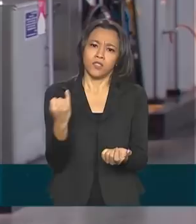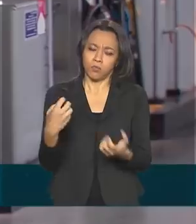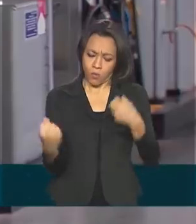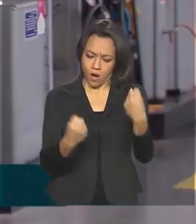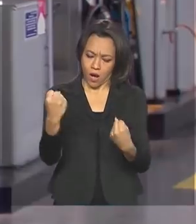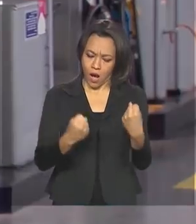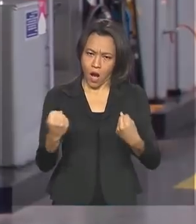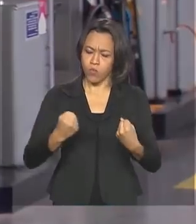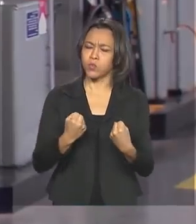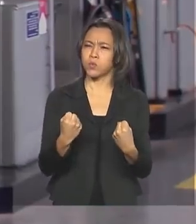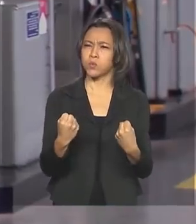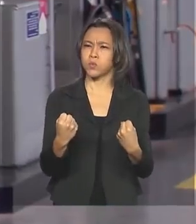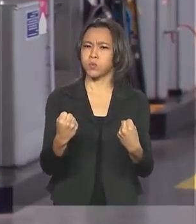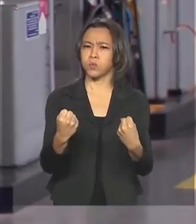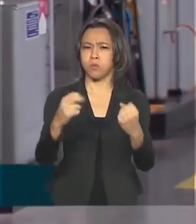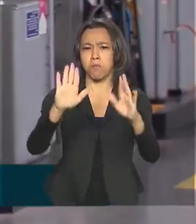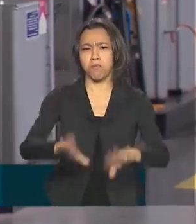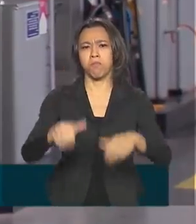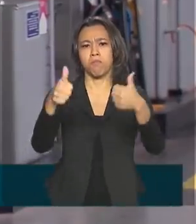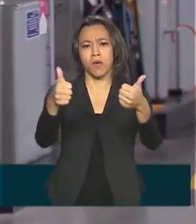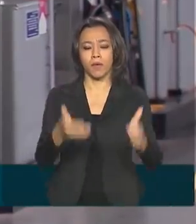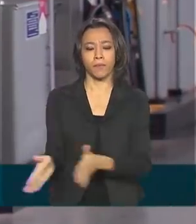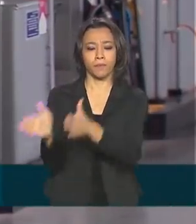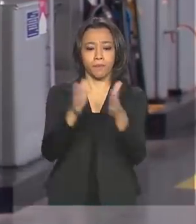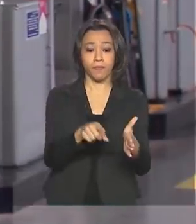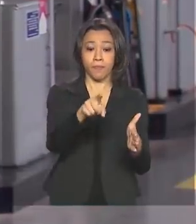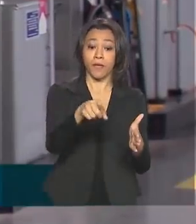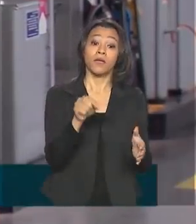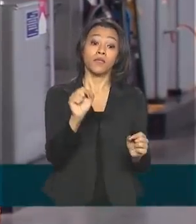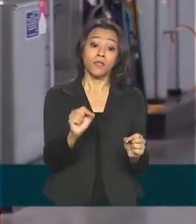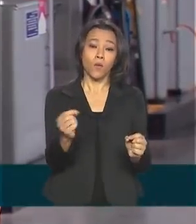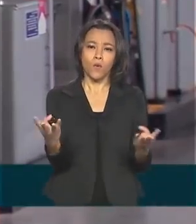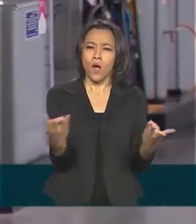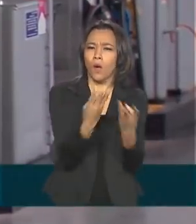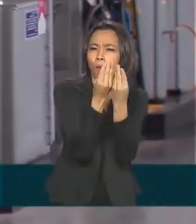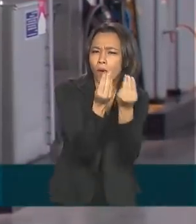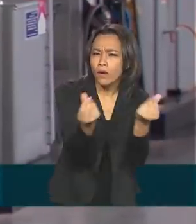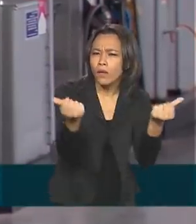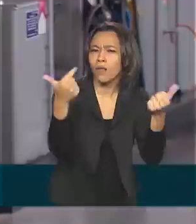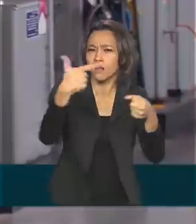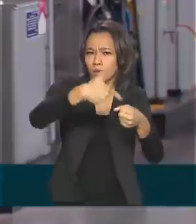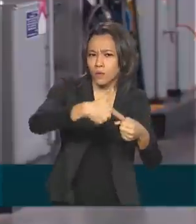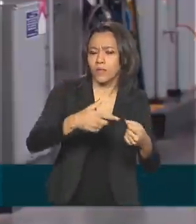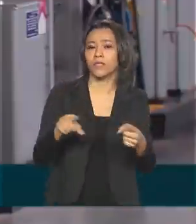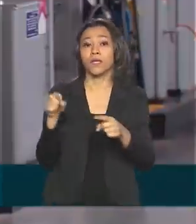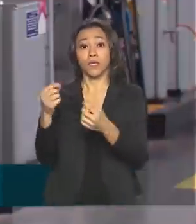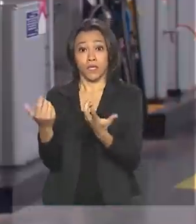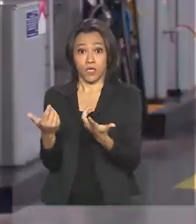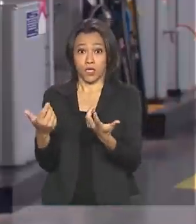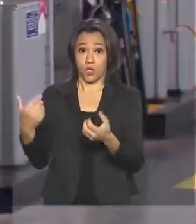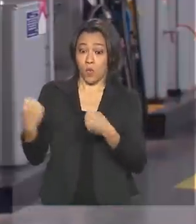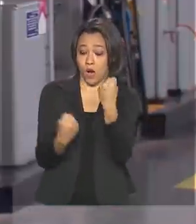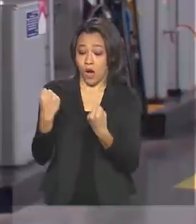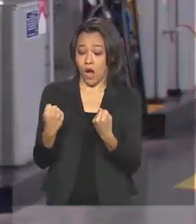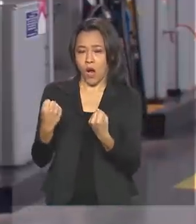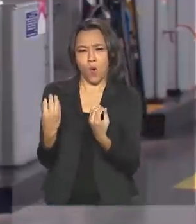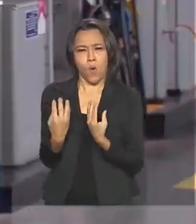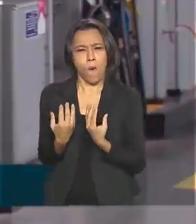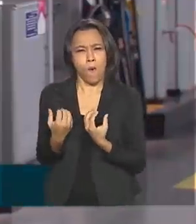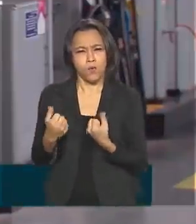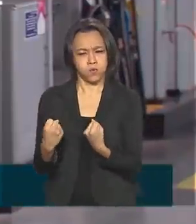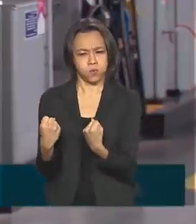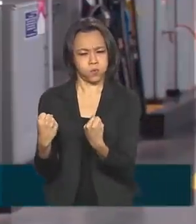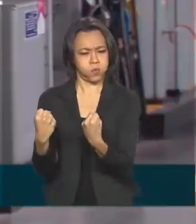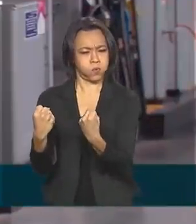do carro. Aumentar a eficiência e o desempenho do veículo estão entre os benefícios do novo padrão de gasolina